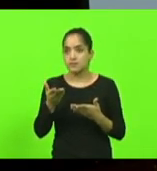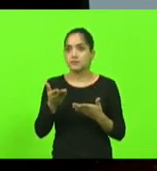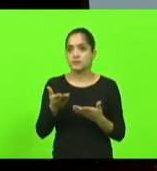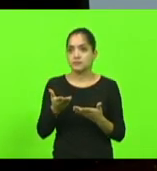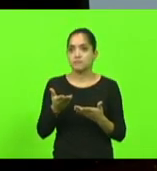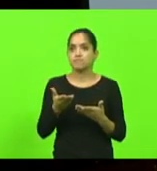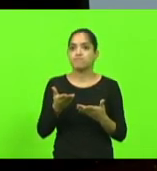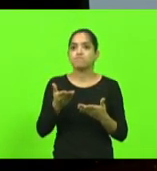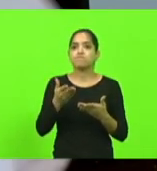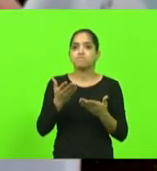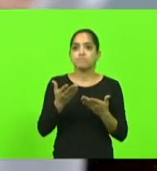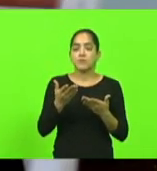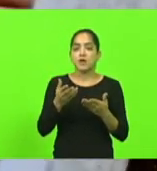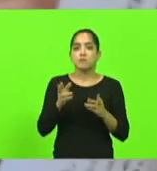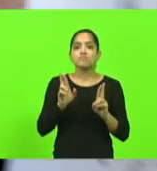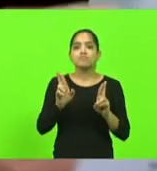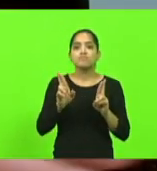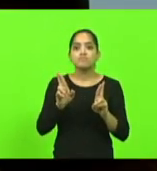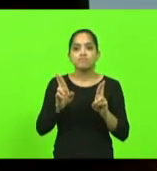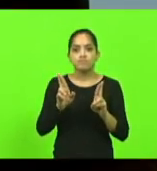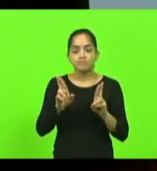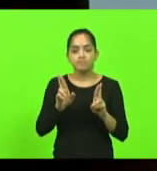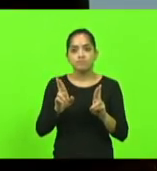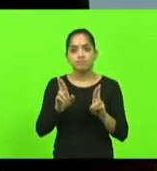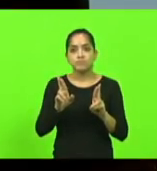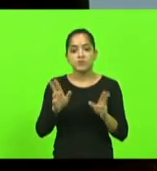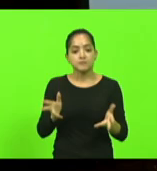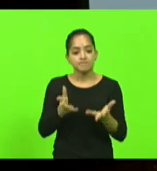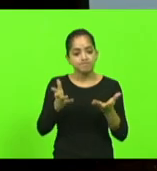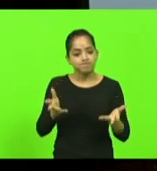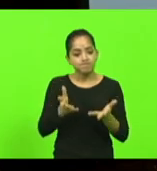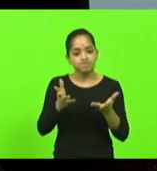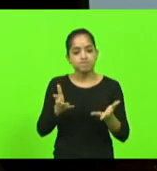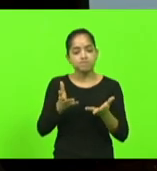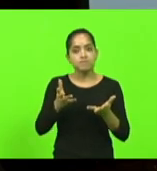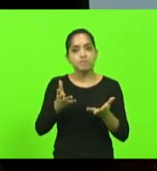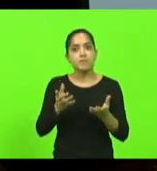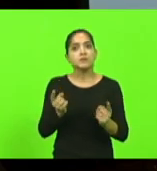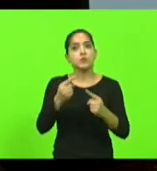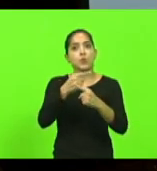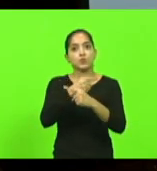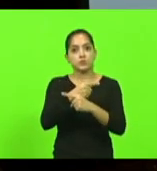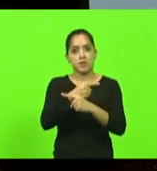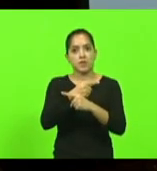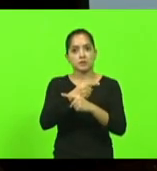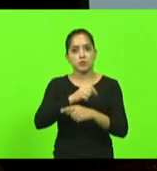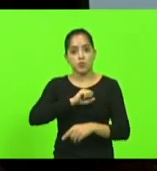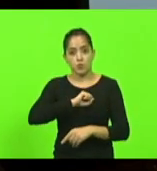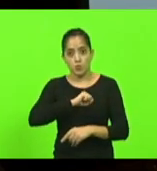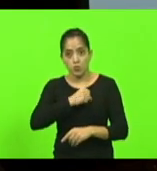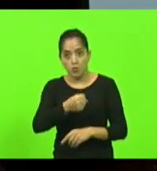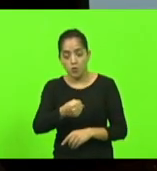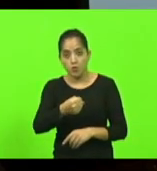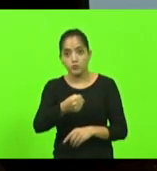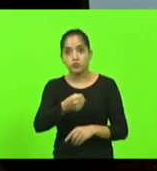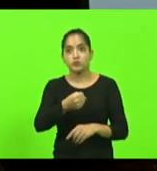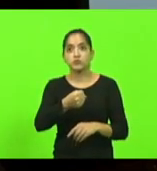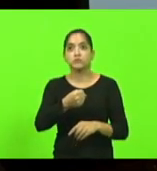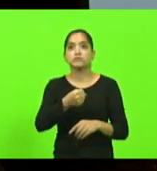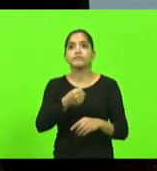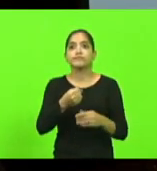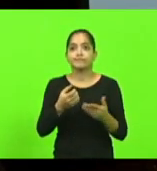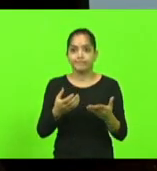semente da esperança mas ao contrário plantam o ódio e colhem